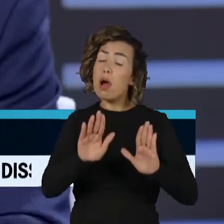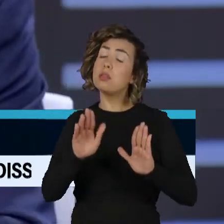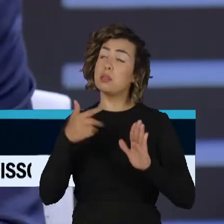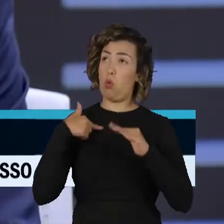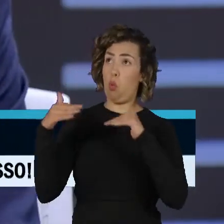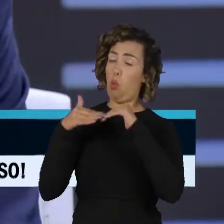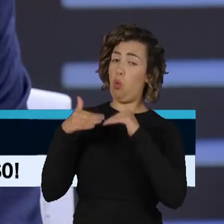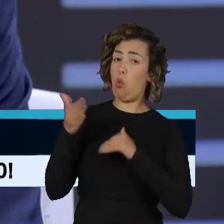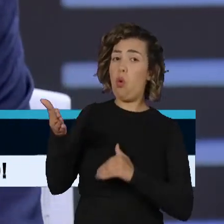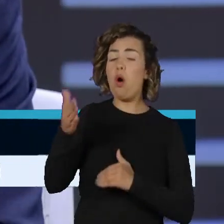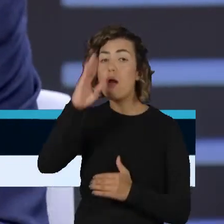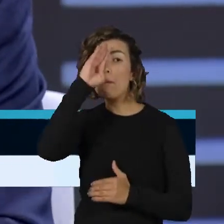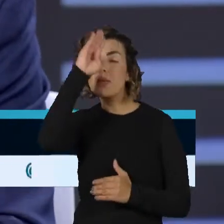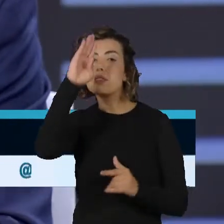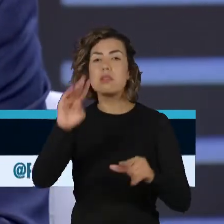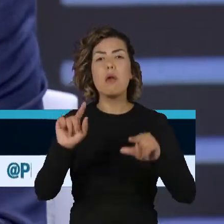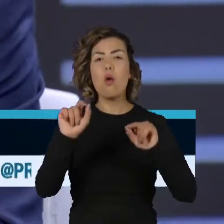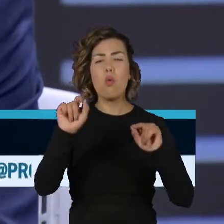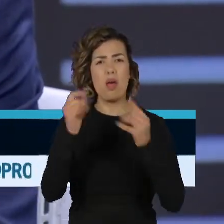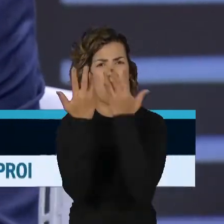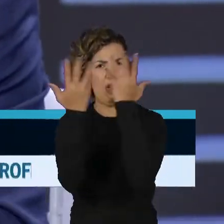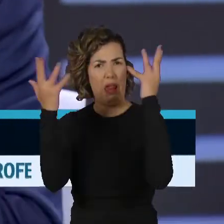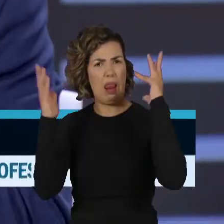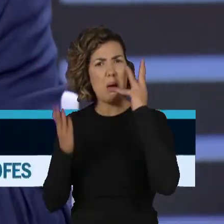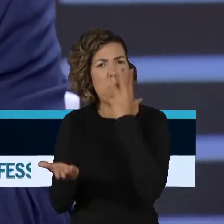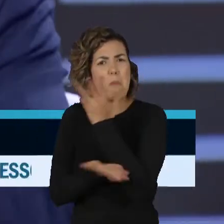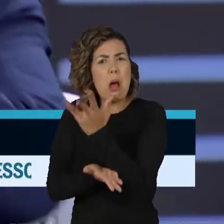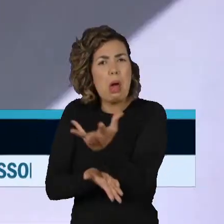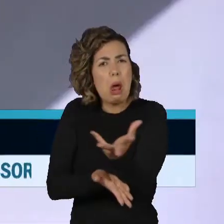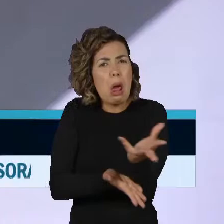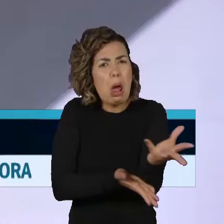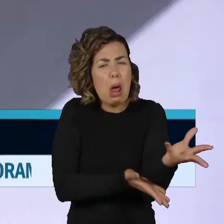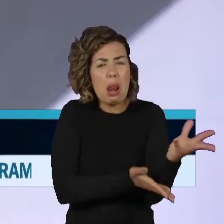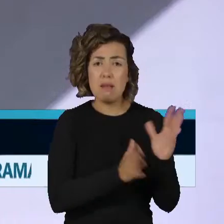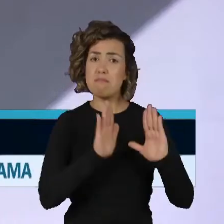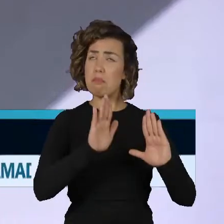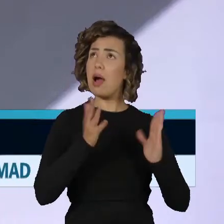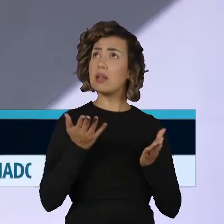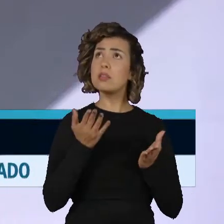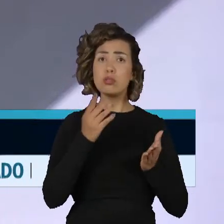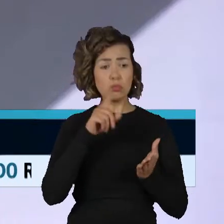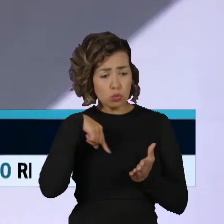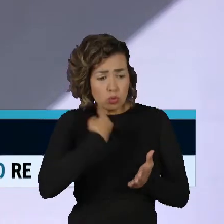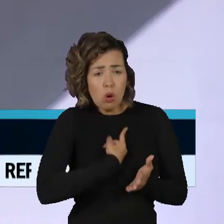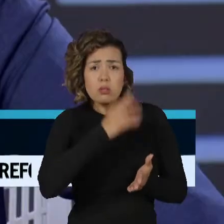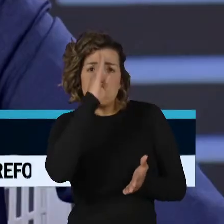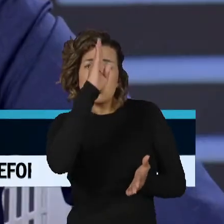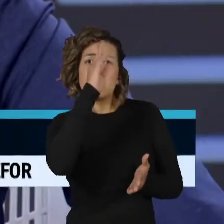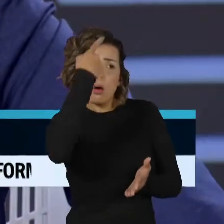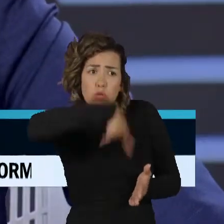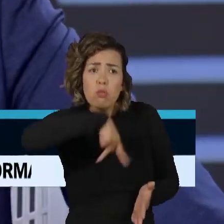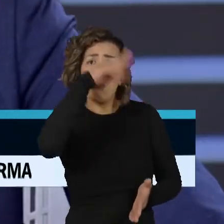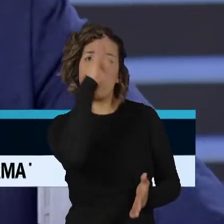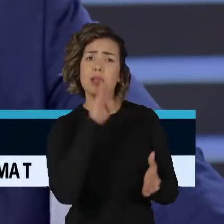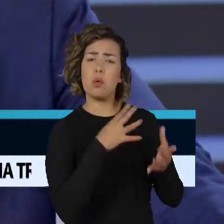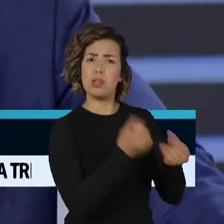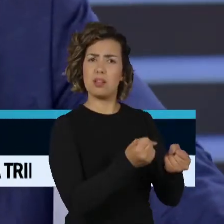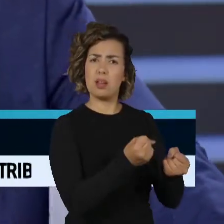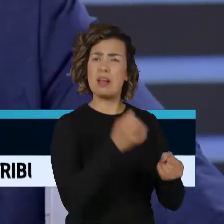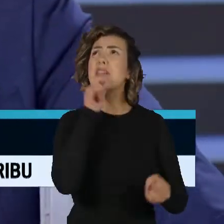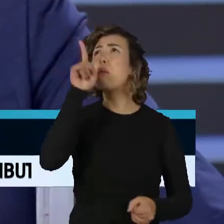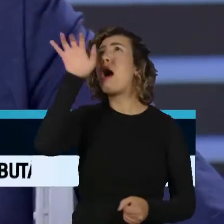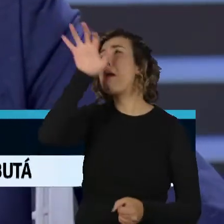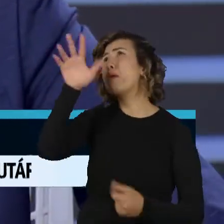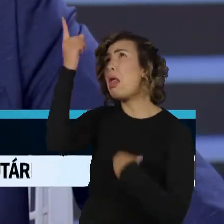tomar desmatamento como um ponto de honra nosso. Não é porque os europeus dizem que a gente tem que desmatar, tem muita